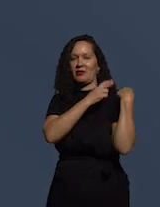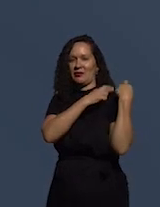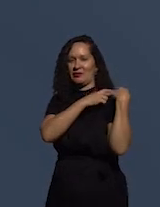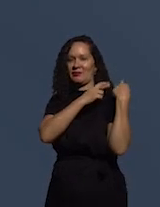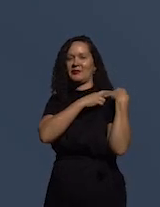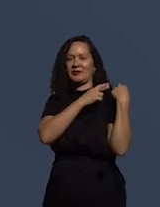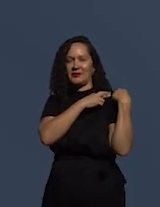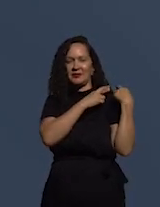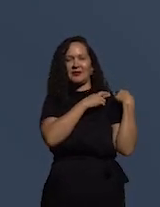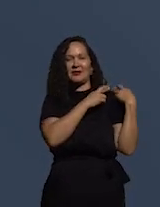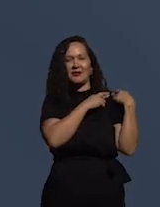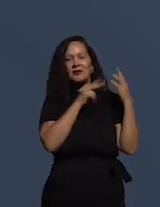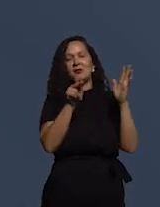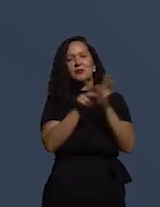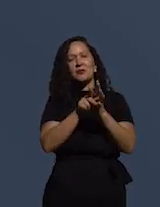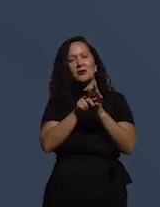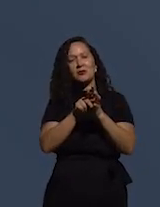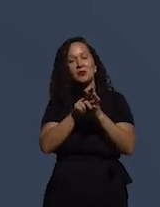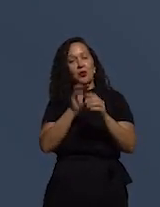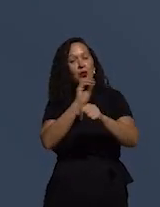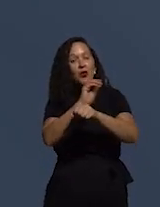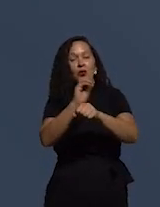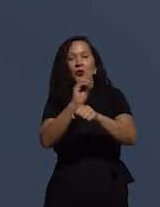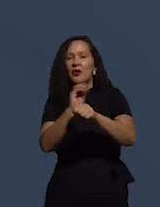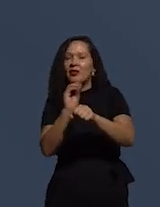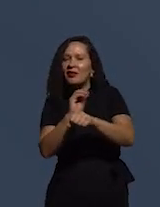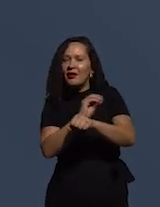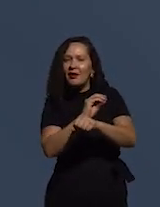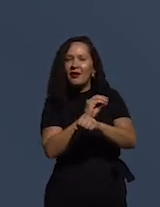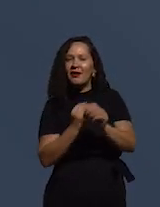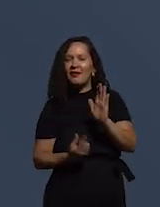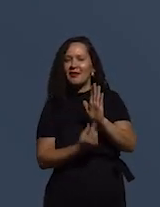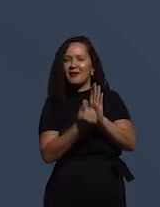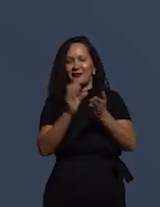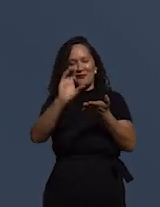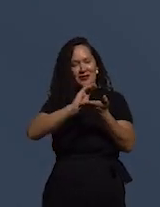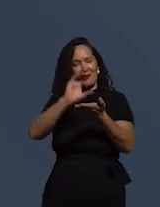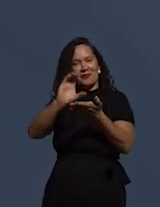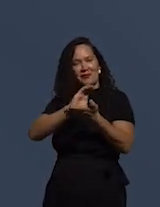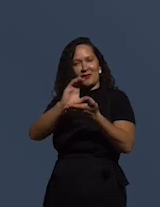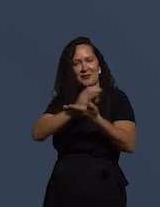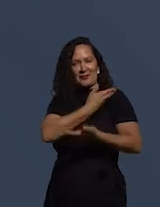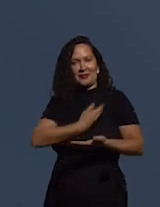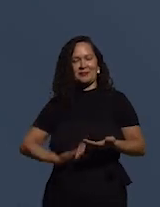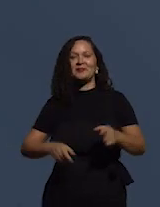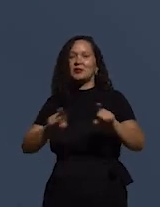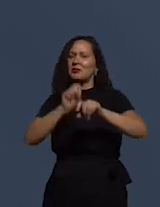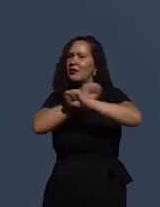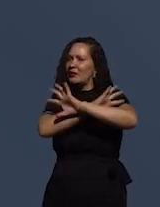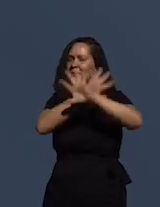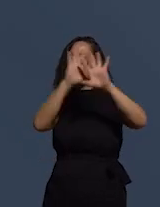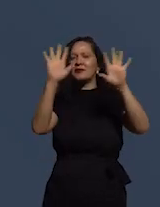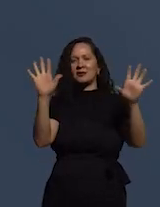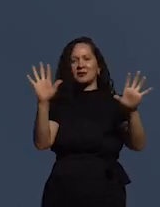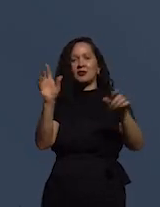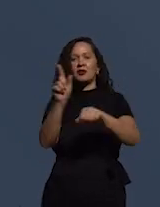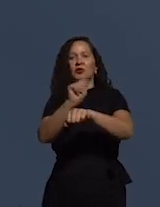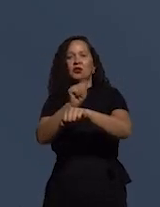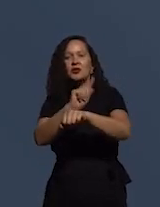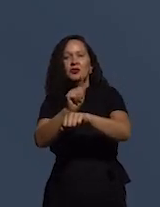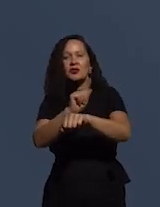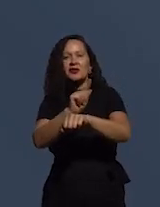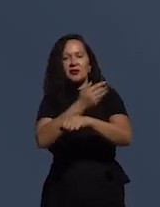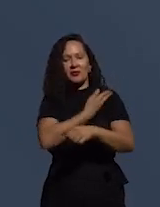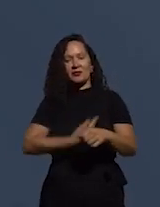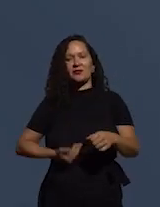pela defesa do patrimônio público e pela transparência da gestão do governo